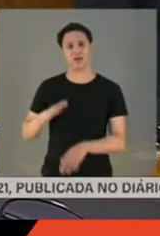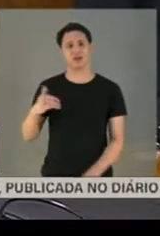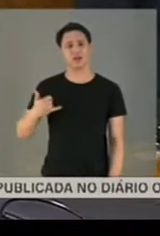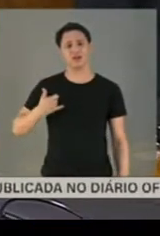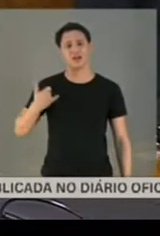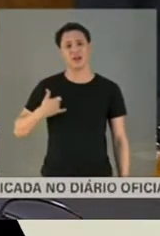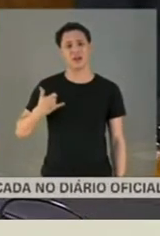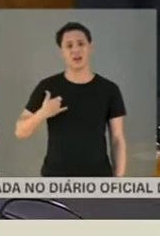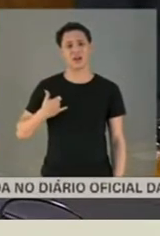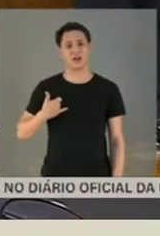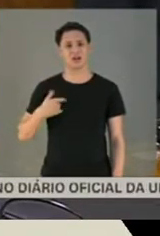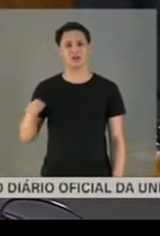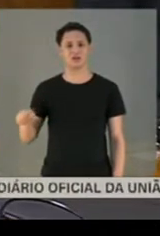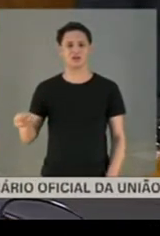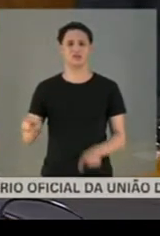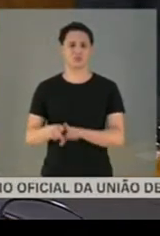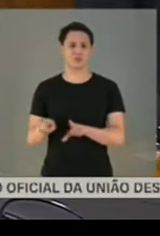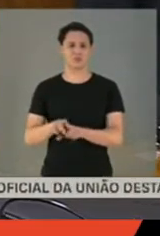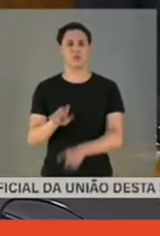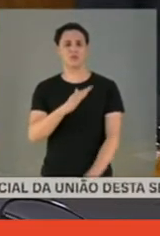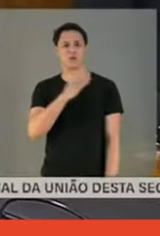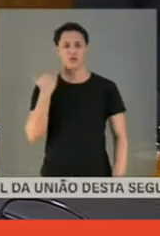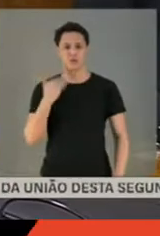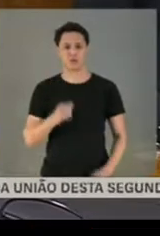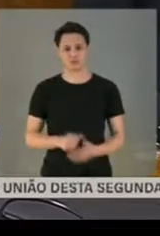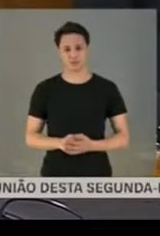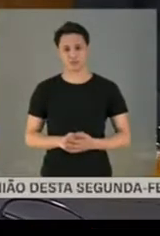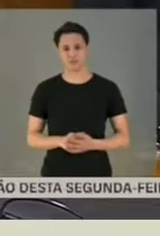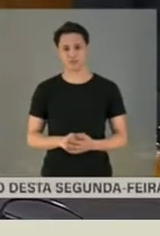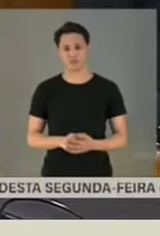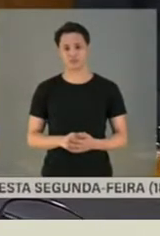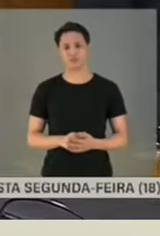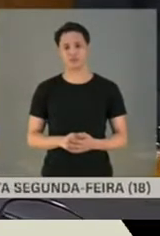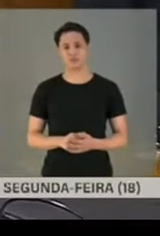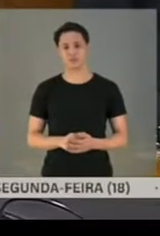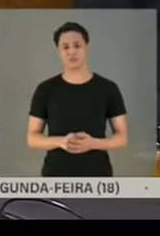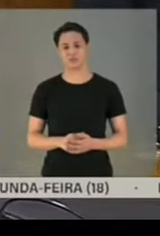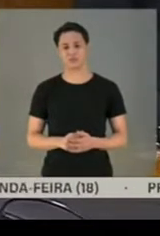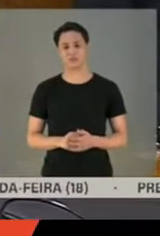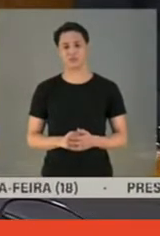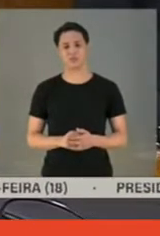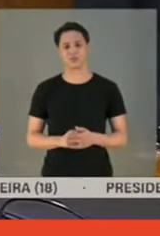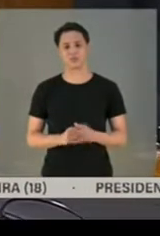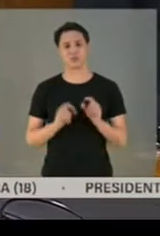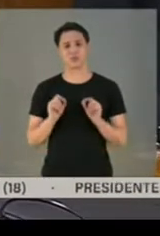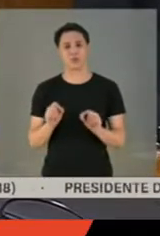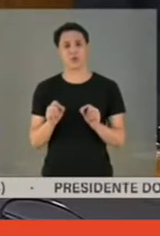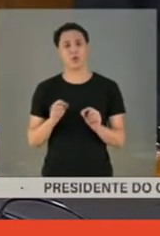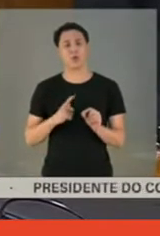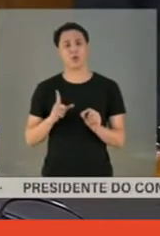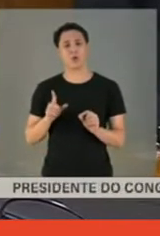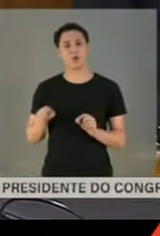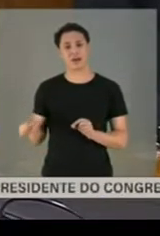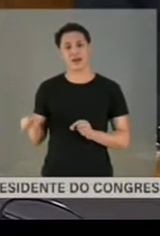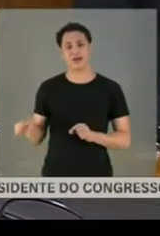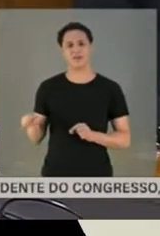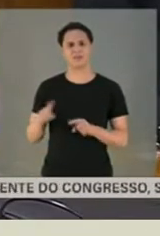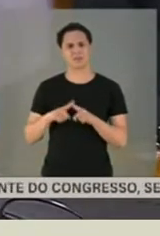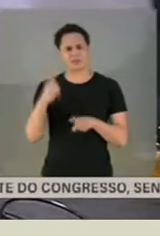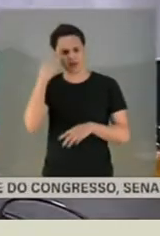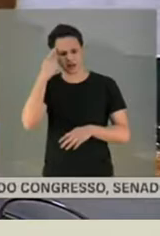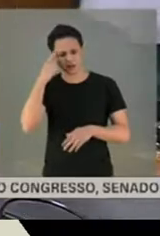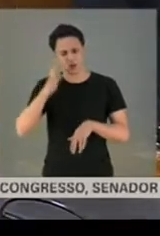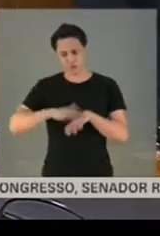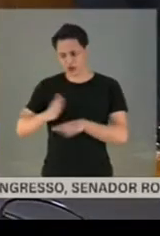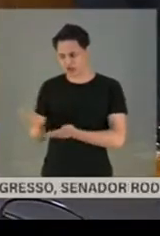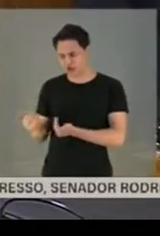irmãos, veio a falecer. O primeiro, trocando totalmente a ordem. Não que nós quiséssemos que os mais velhos falecessem,